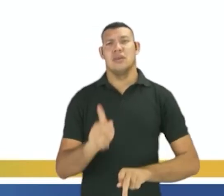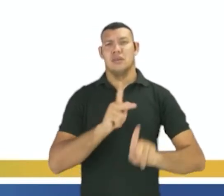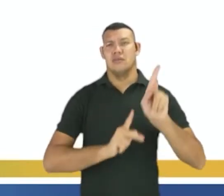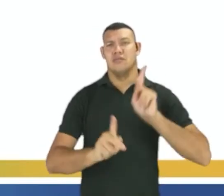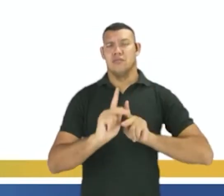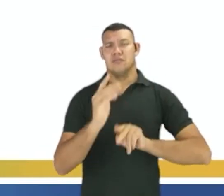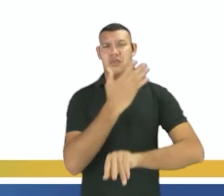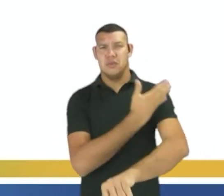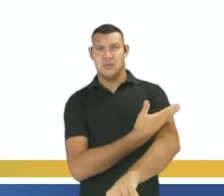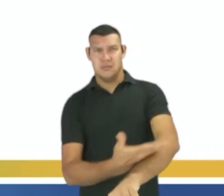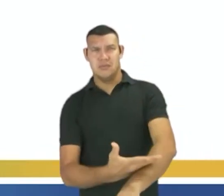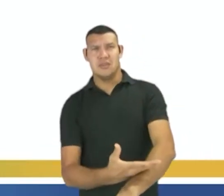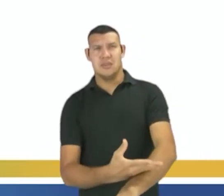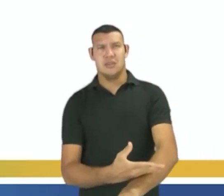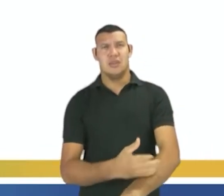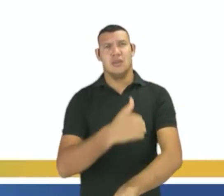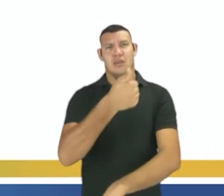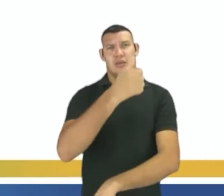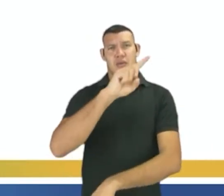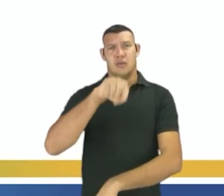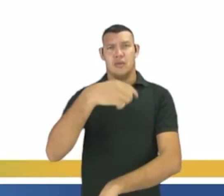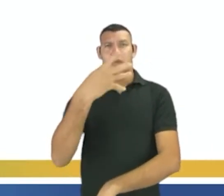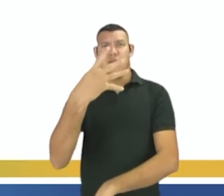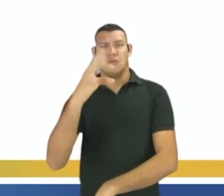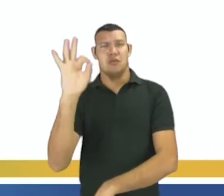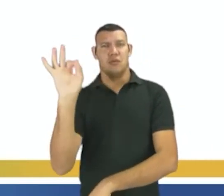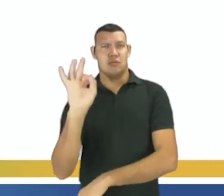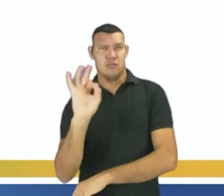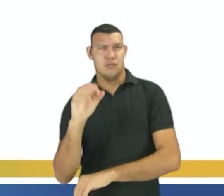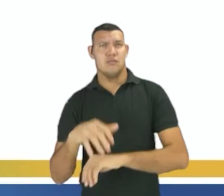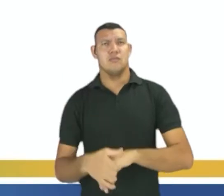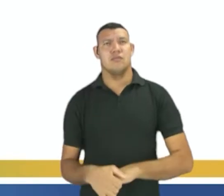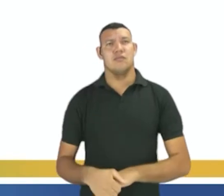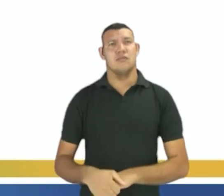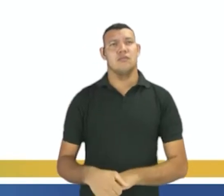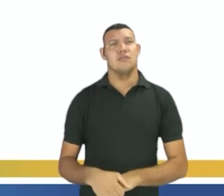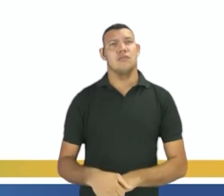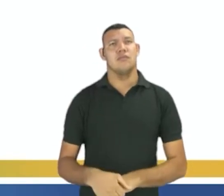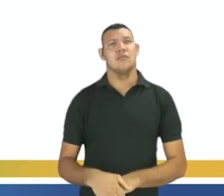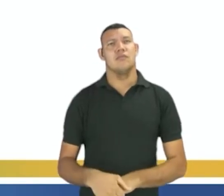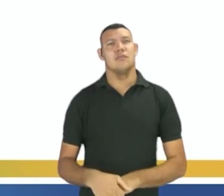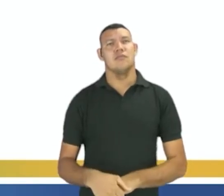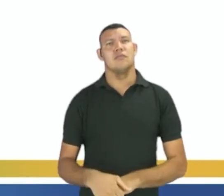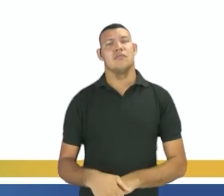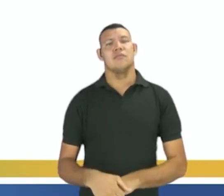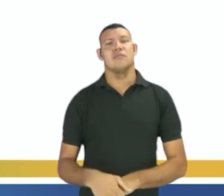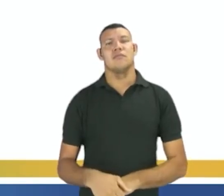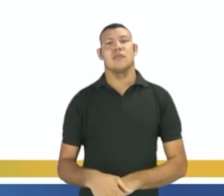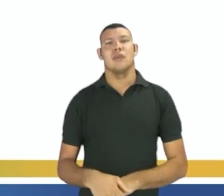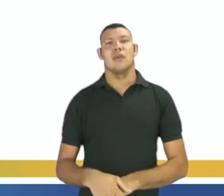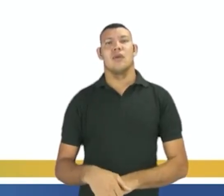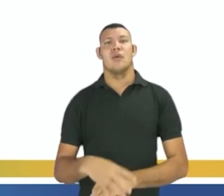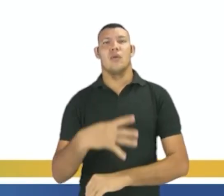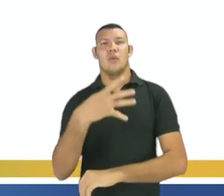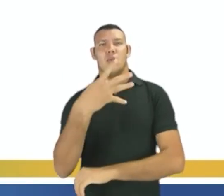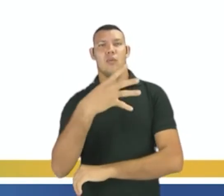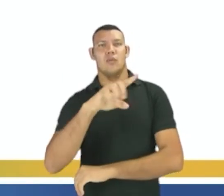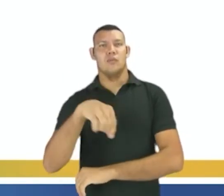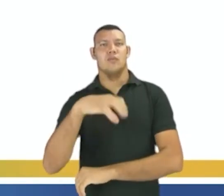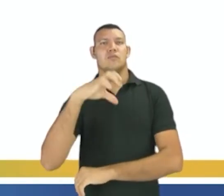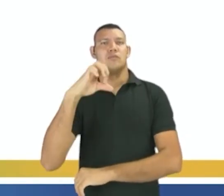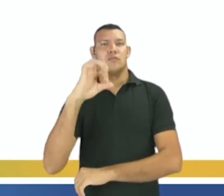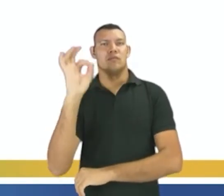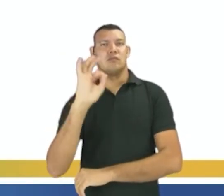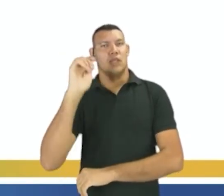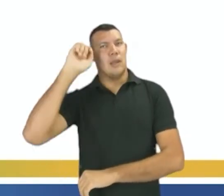ela compõe a porcentagem de 1,4 contra 4,9 da população preta ou parda. Então